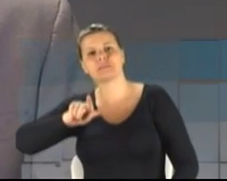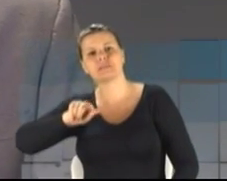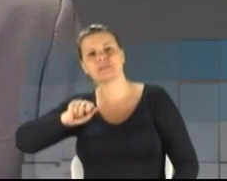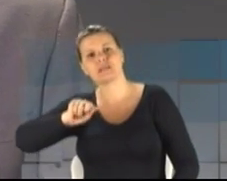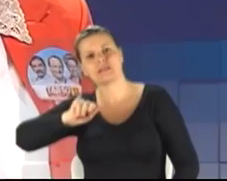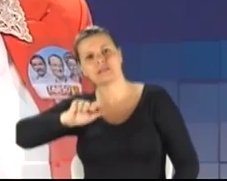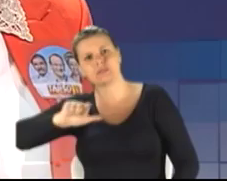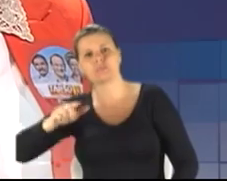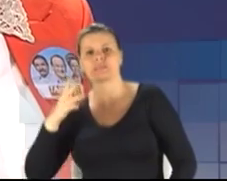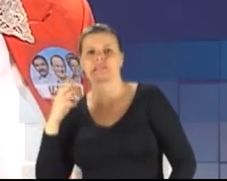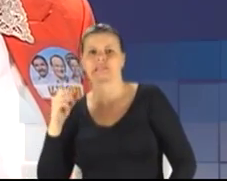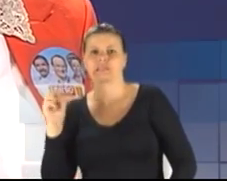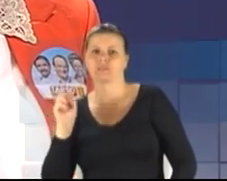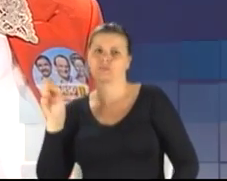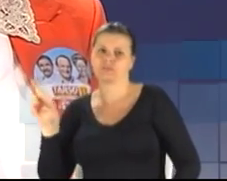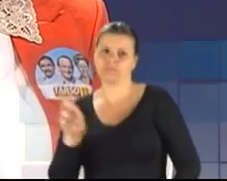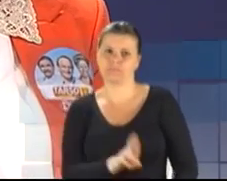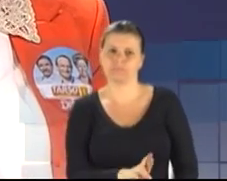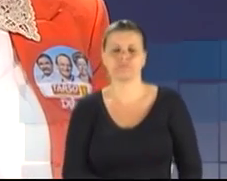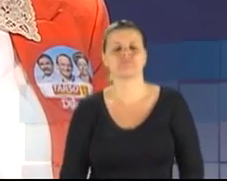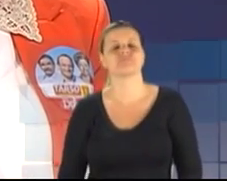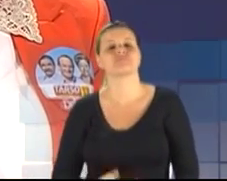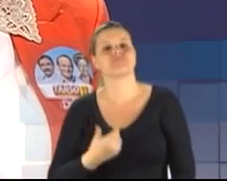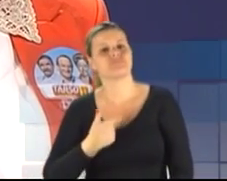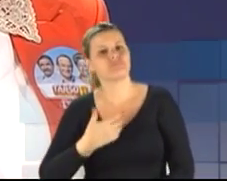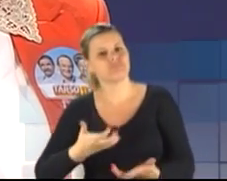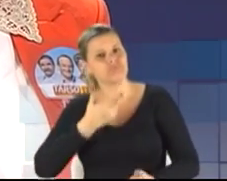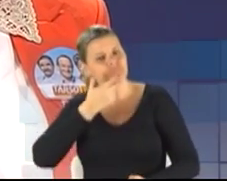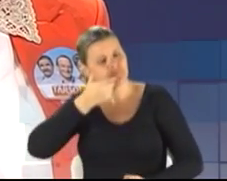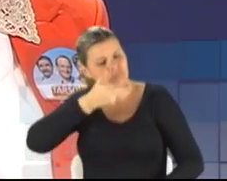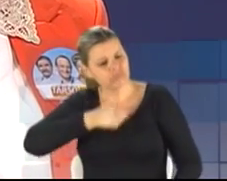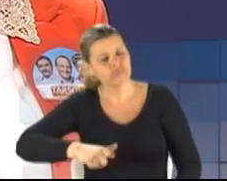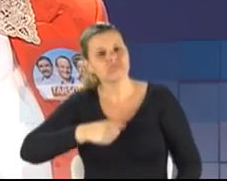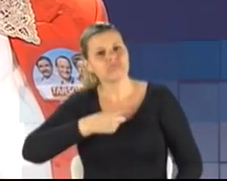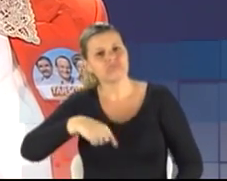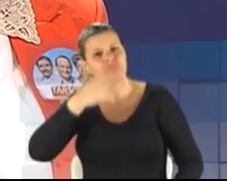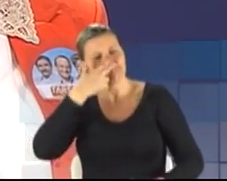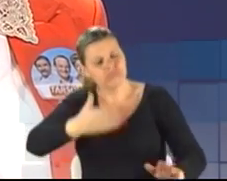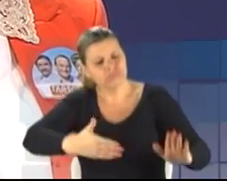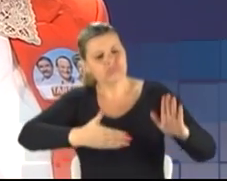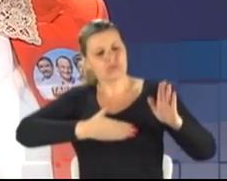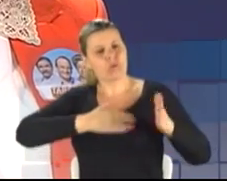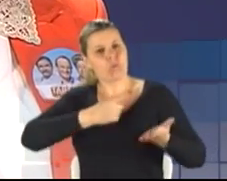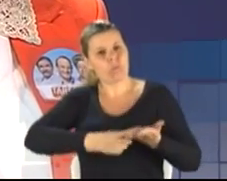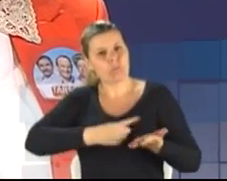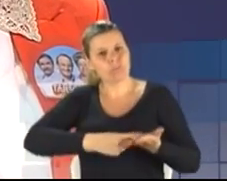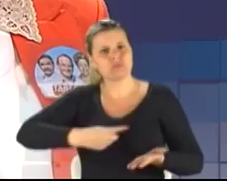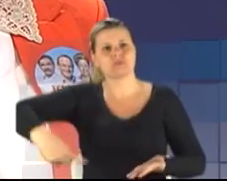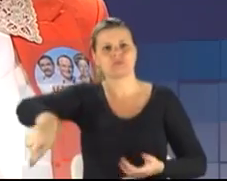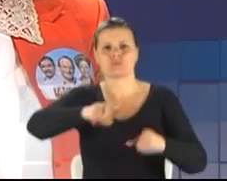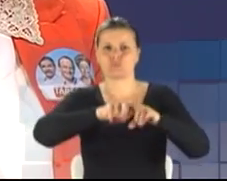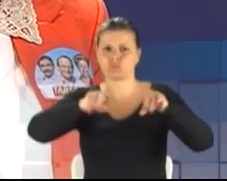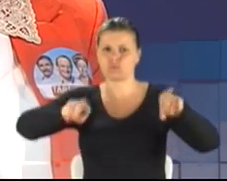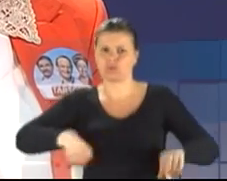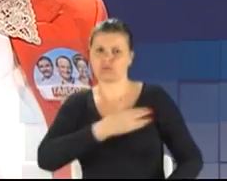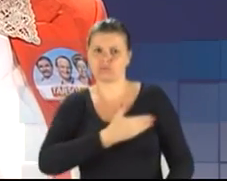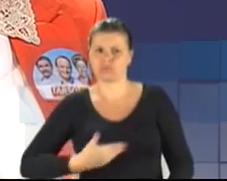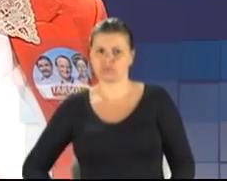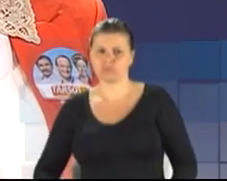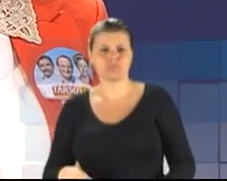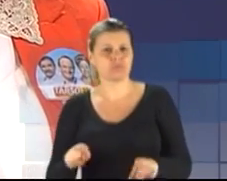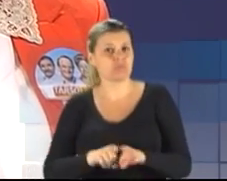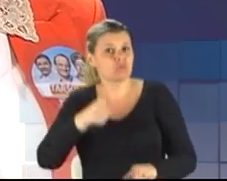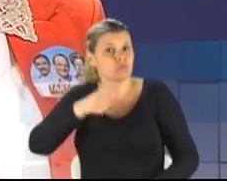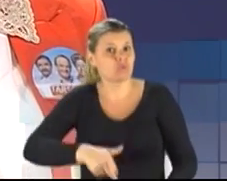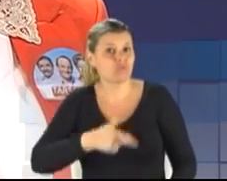para a tréplica. Quero reafirmar o nosso compromisso com os servidores e reafirmar que nunca um governo